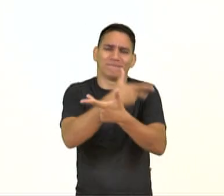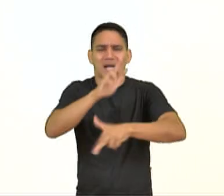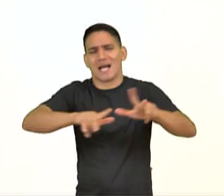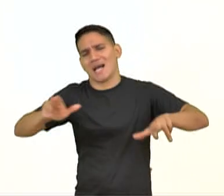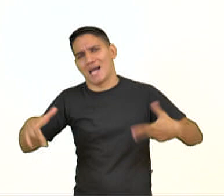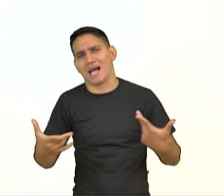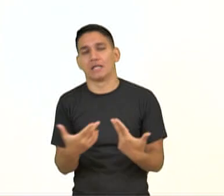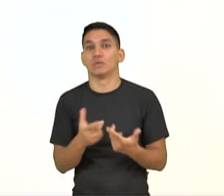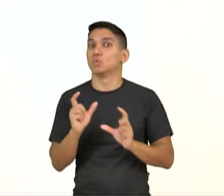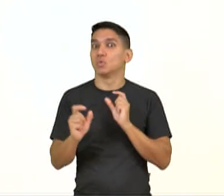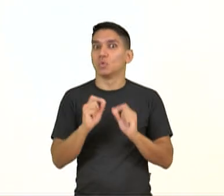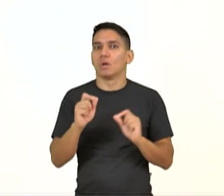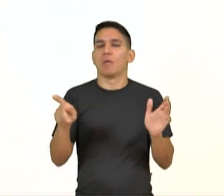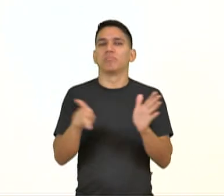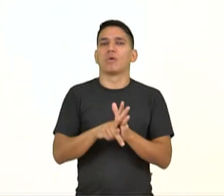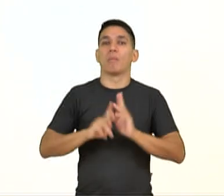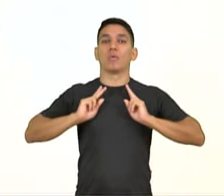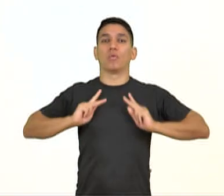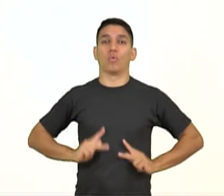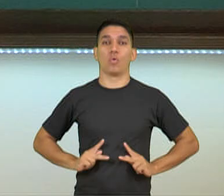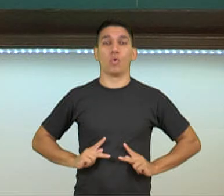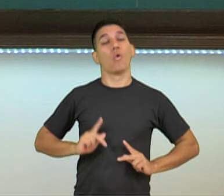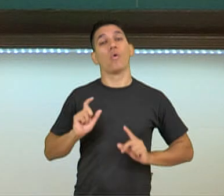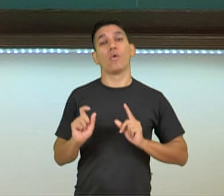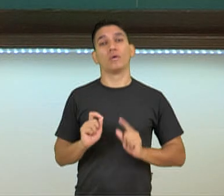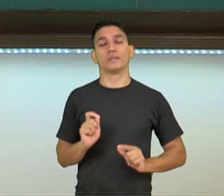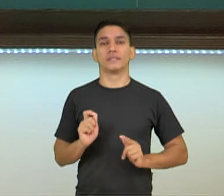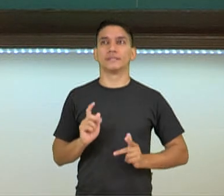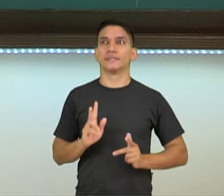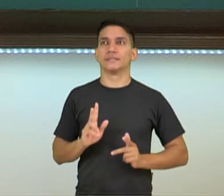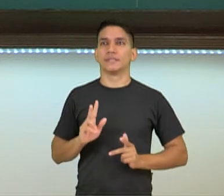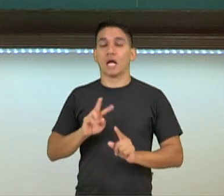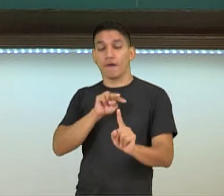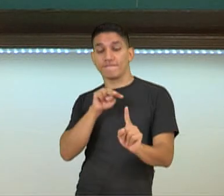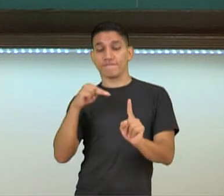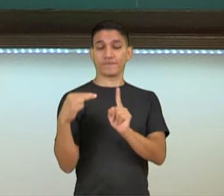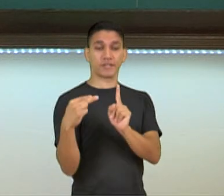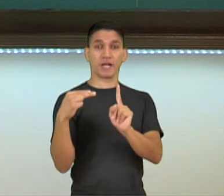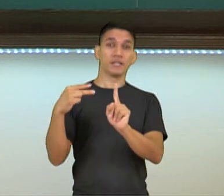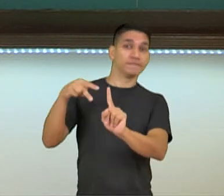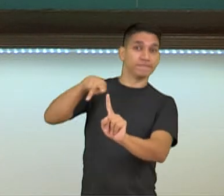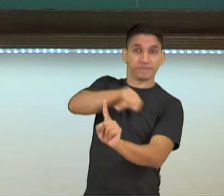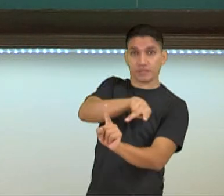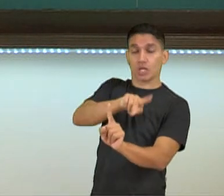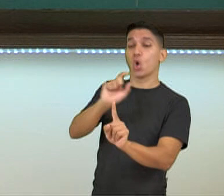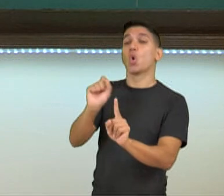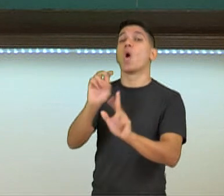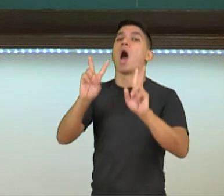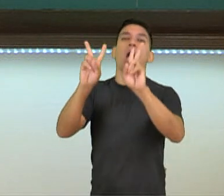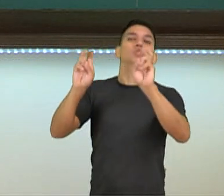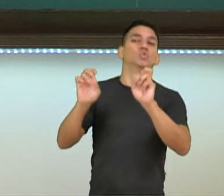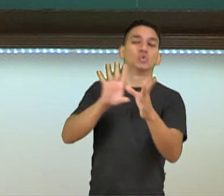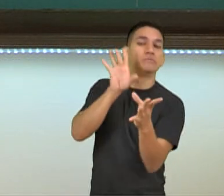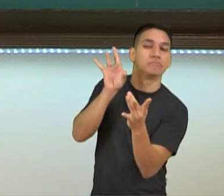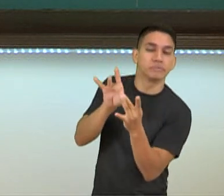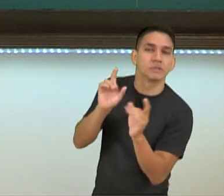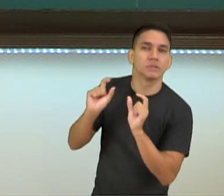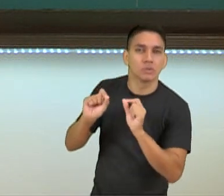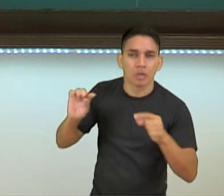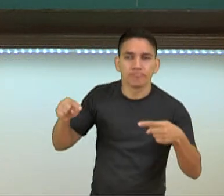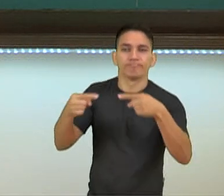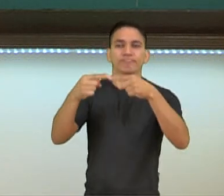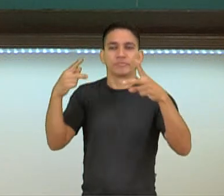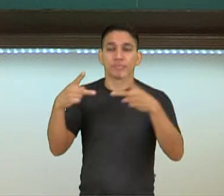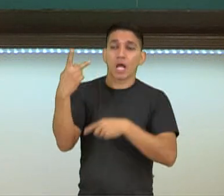então ali a posição de alguém sobre algum assunto, né? Algum tema mais especificamente